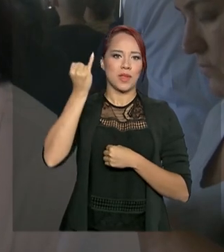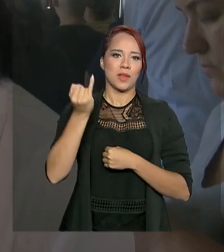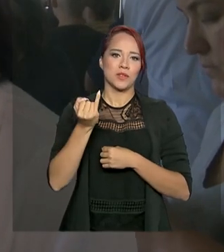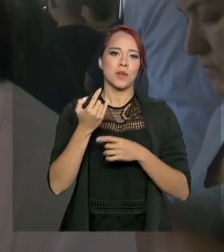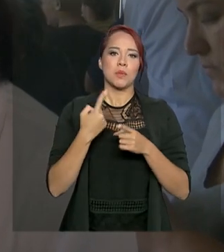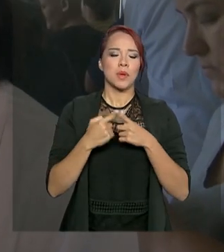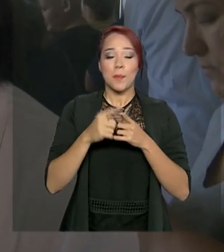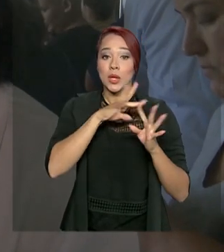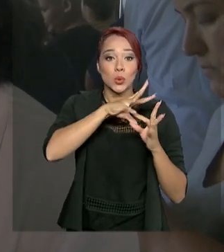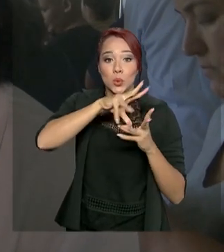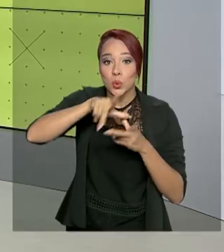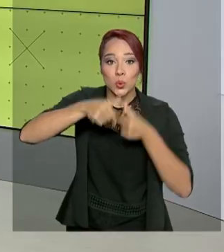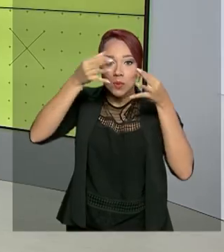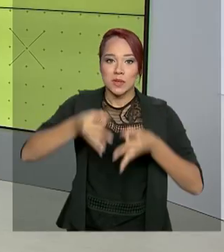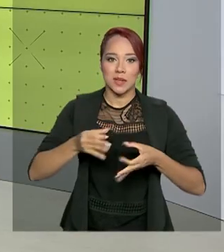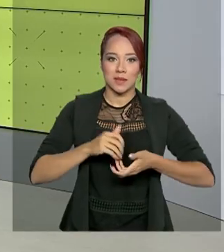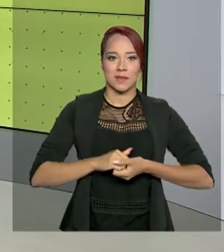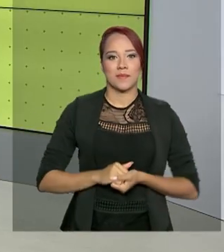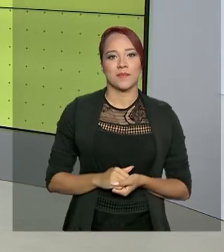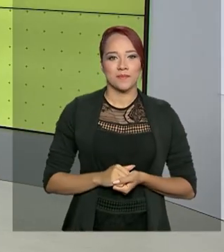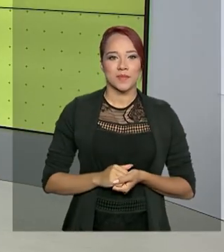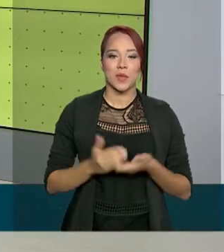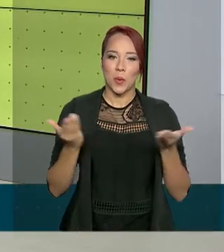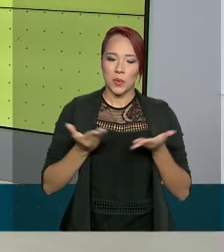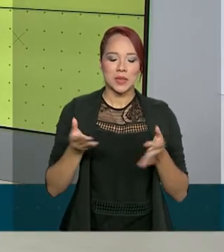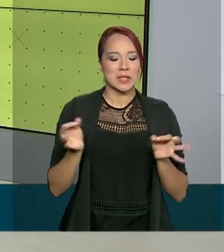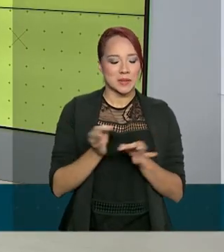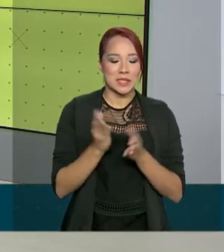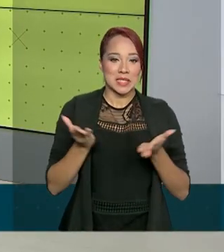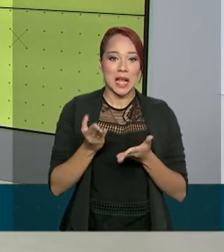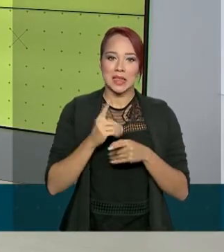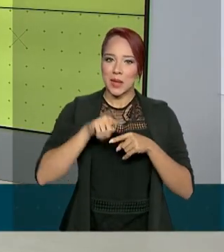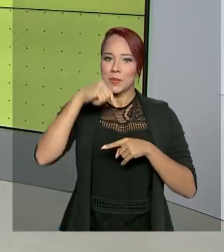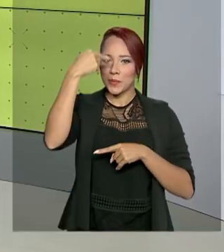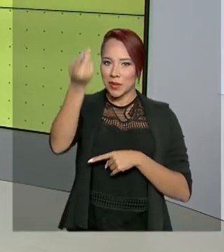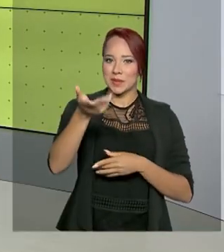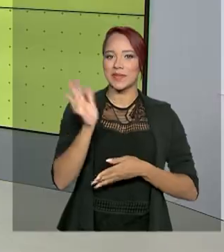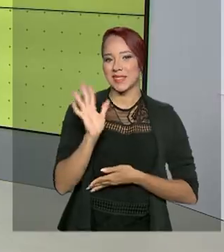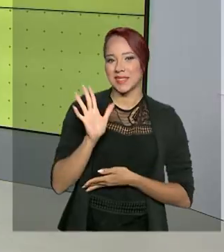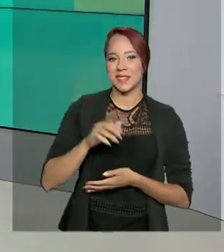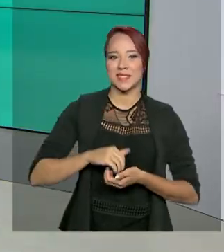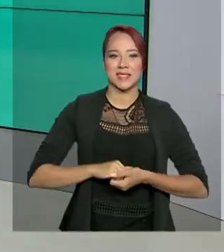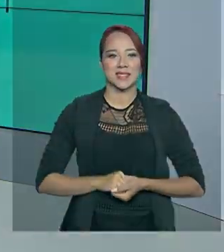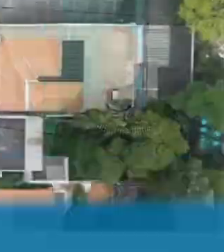tudo funcione. A gente fica por aqui, até a próxima edição.